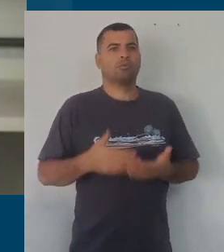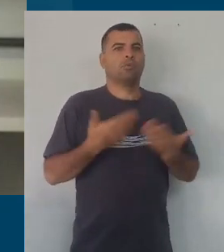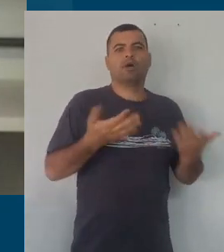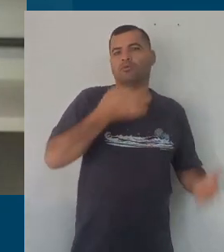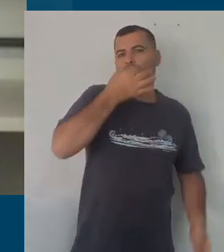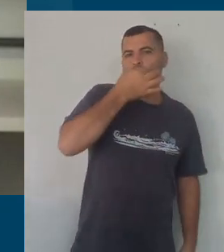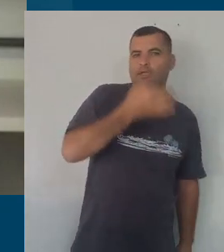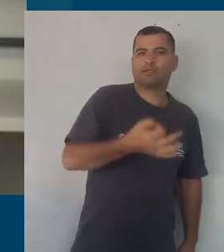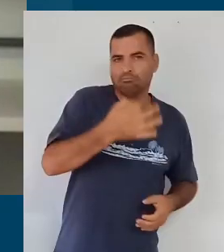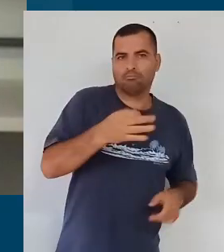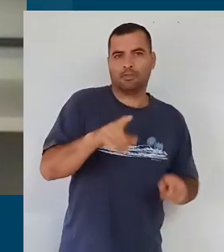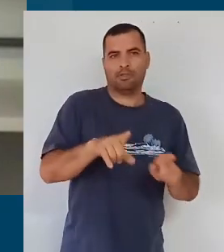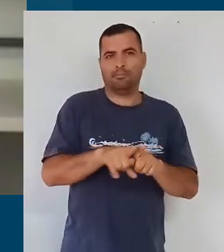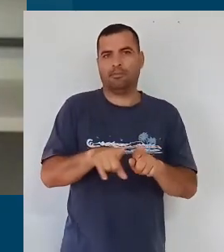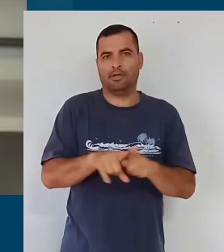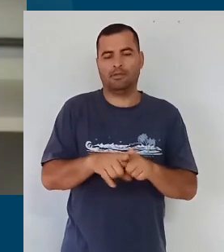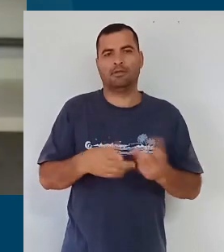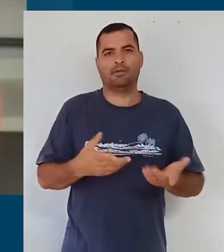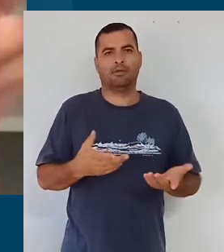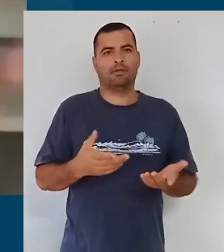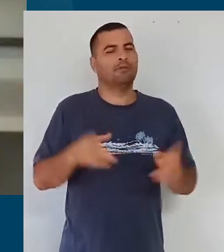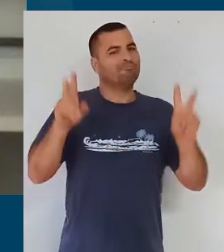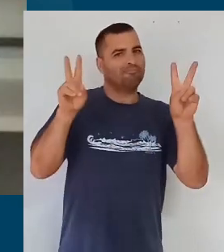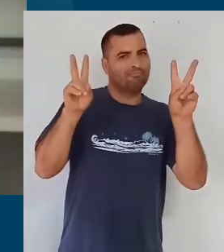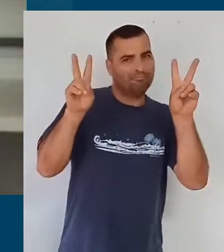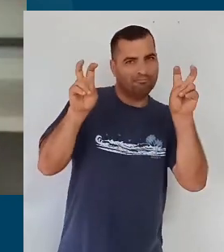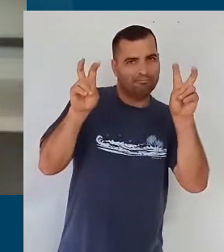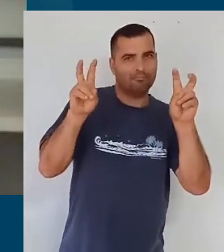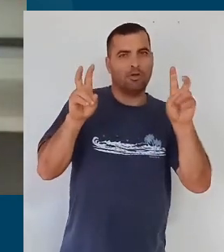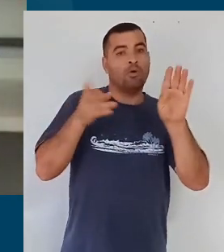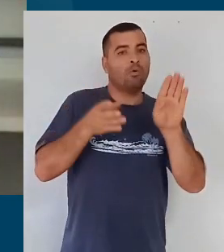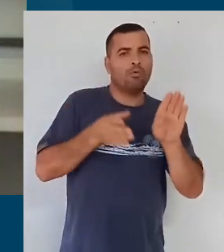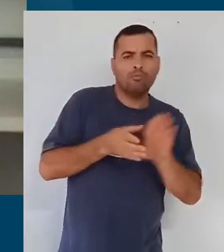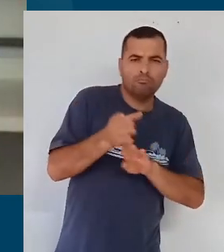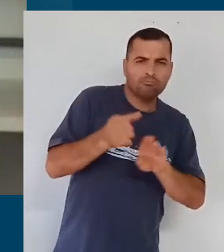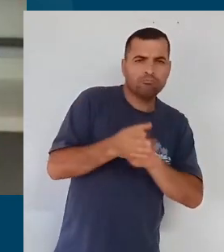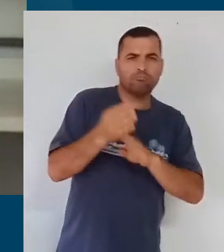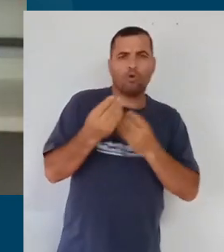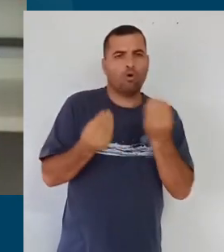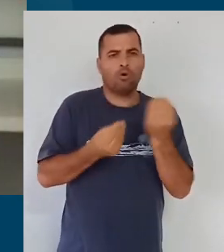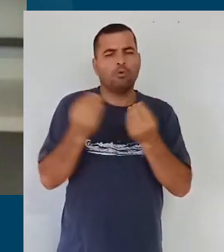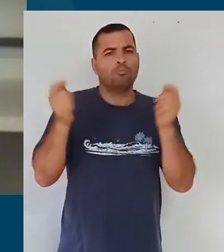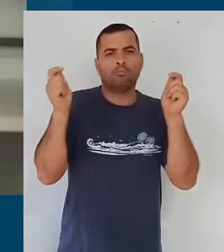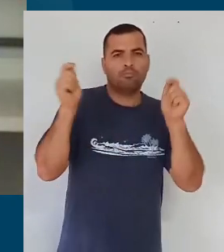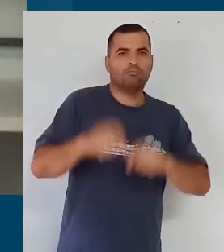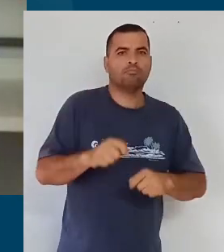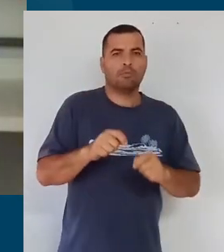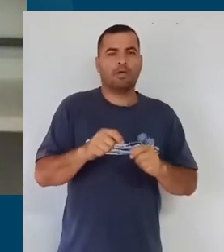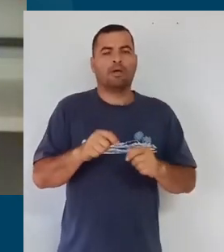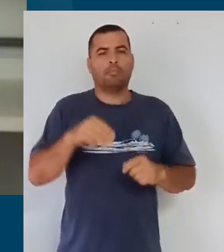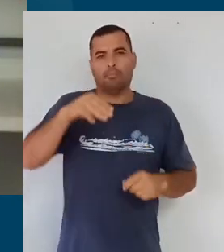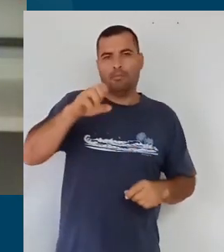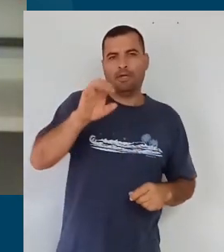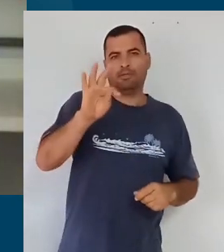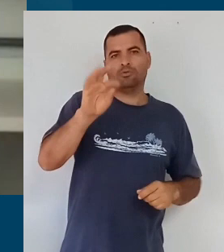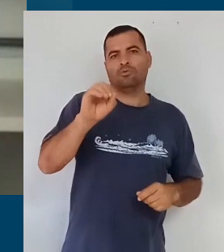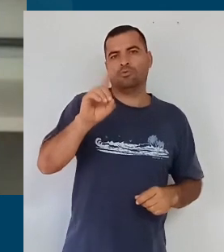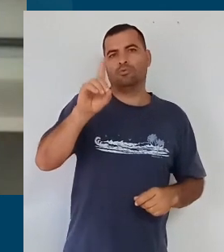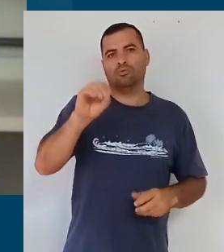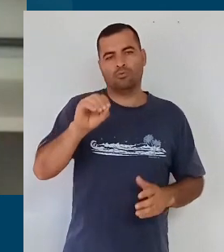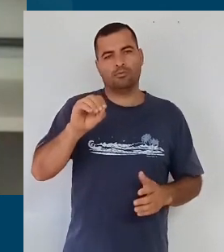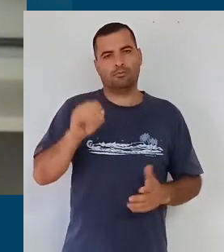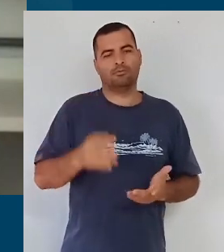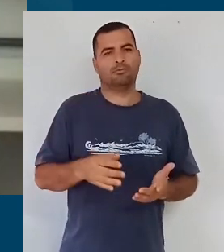sugestões, algumas, entre aspas, orientações de possibilidades metodológicas